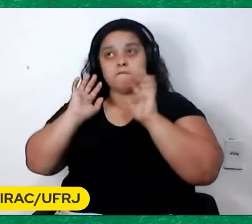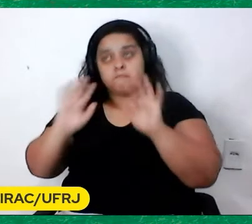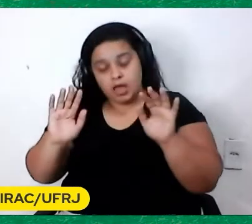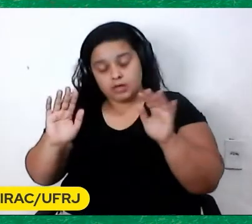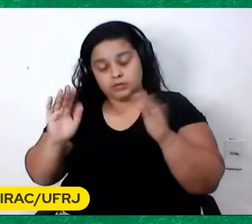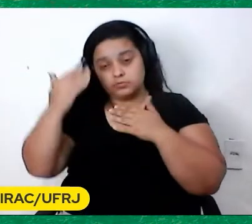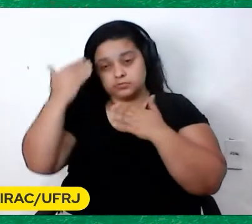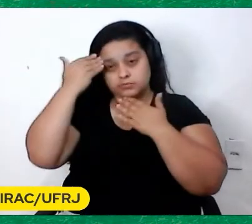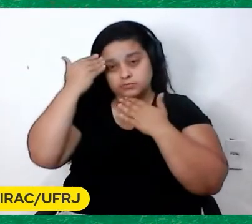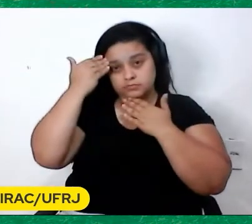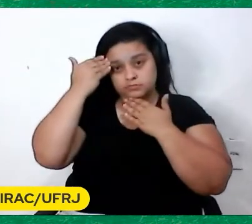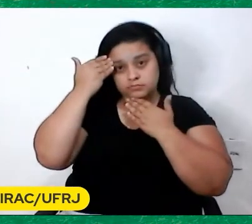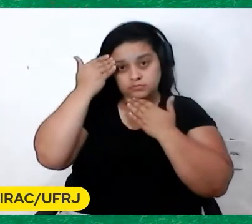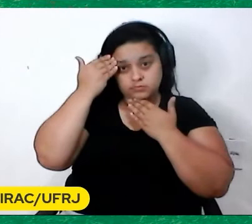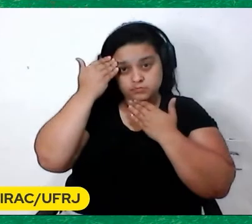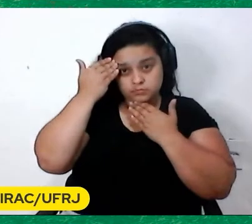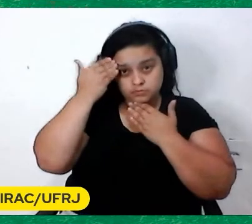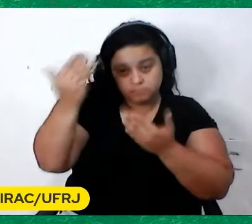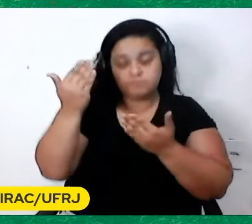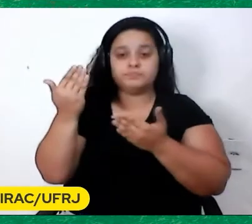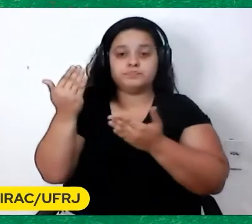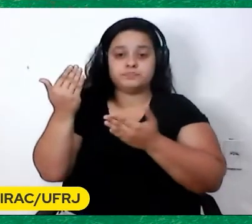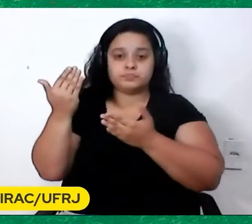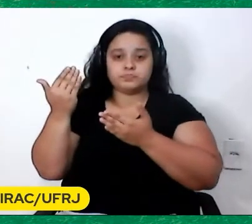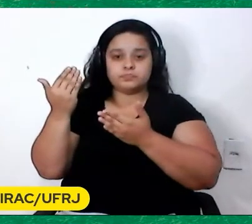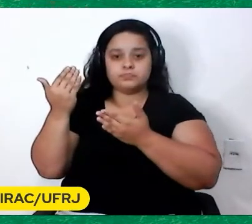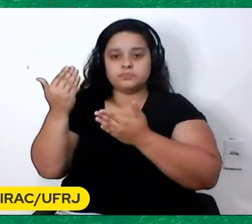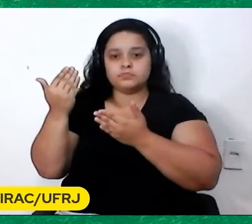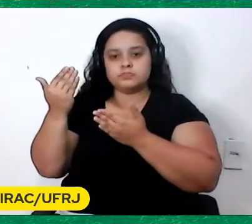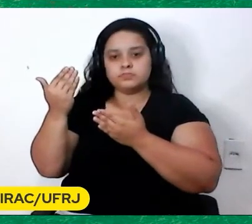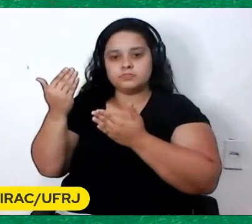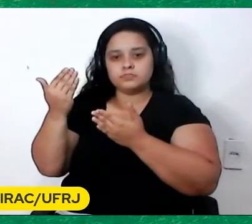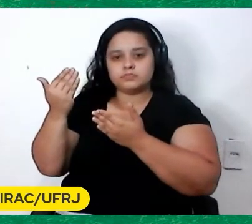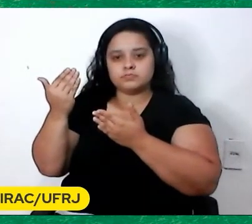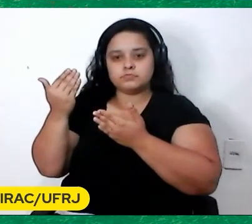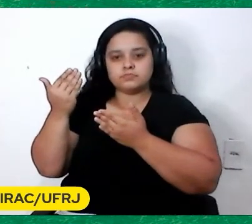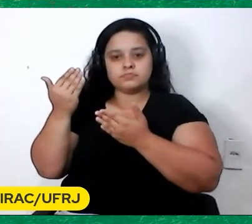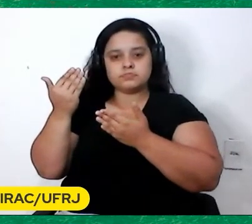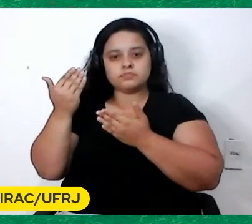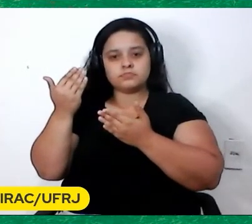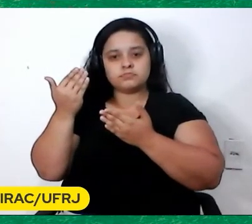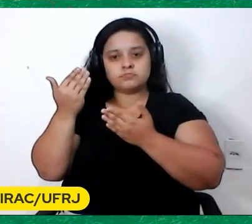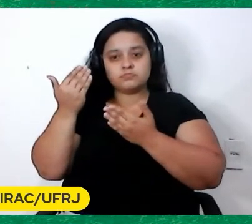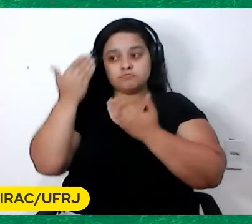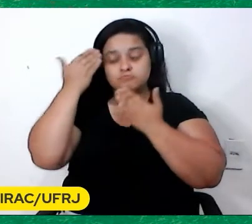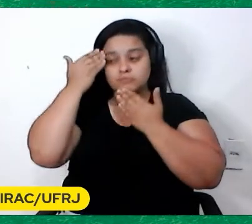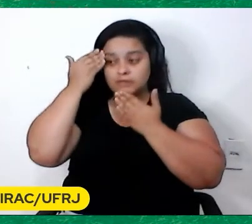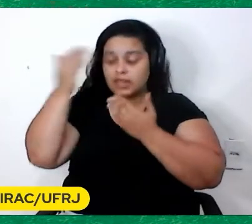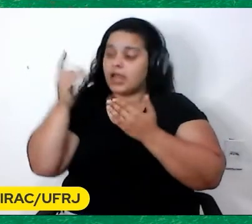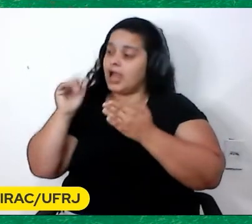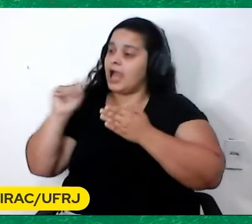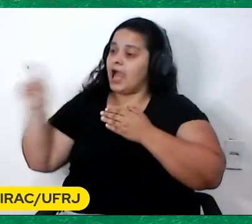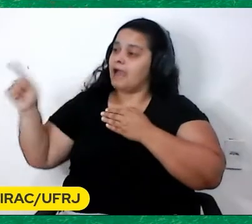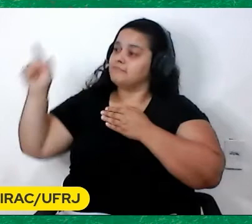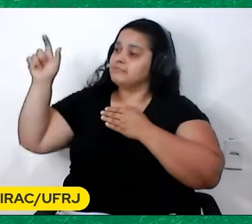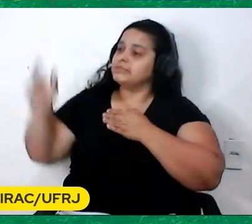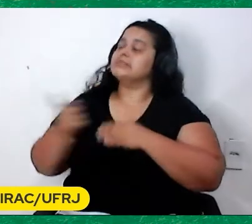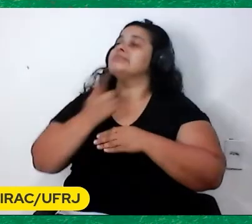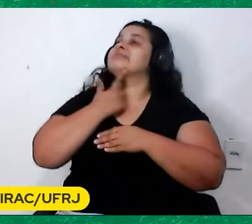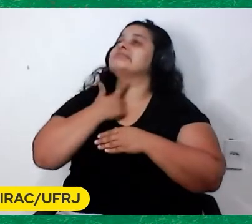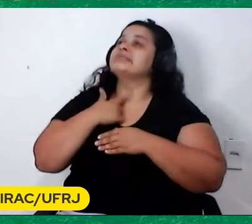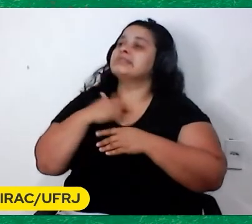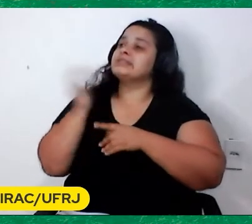Acho que deu uma Deu uma amálgama novamente Um desejo de fazer cinema novamente E ele